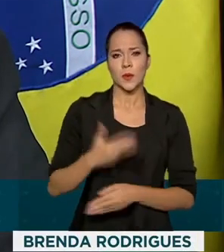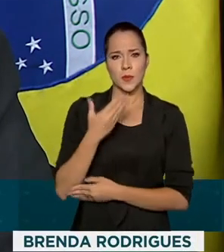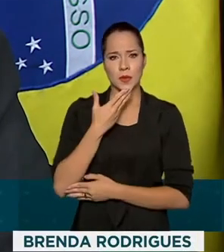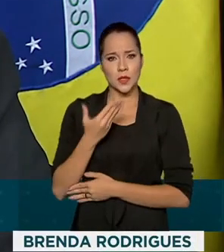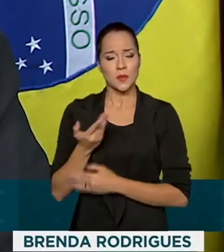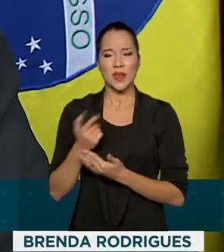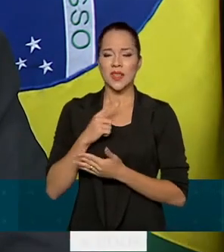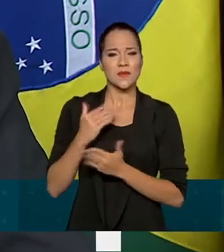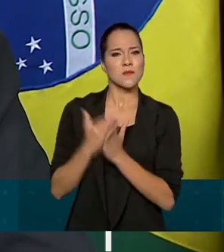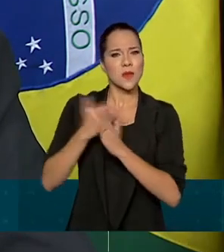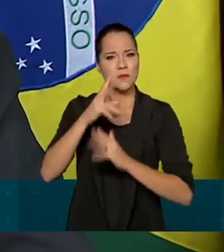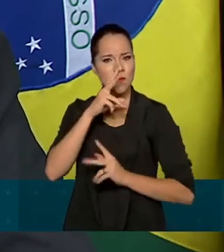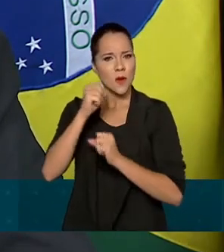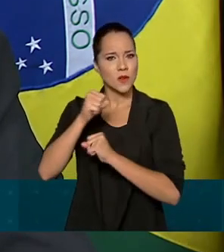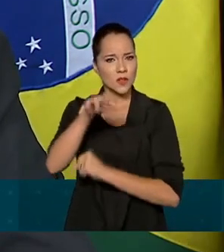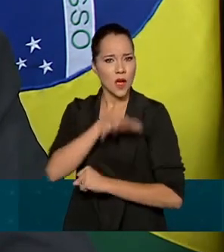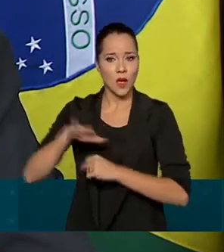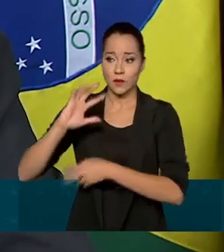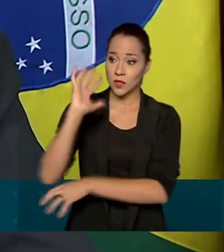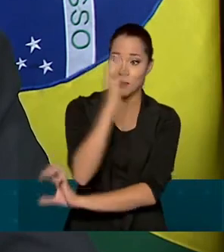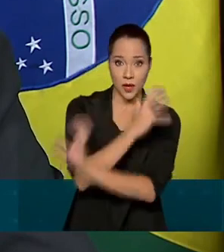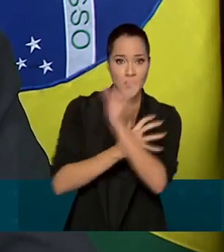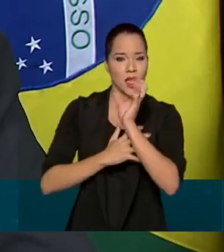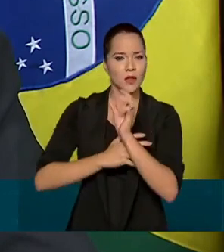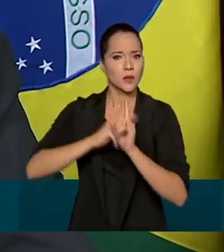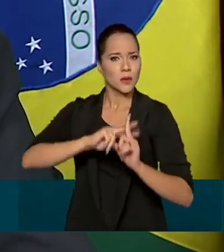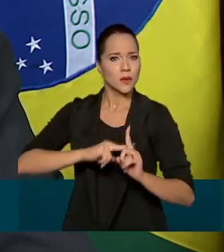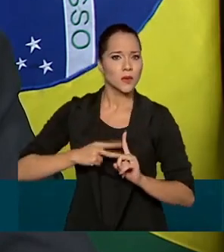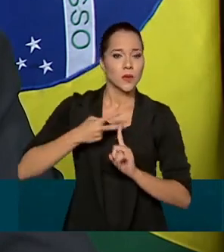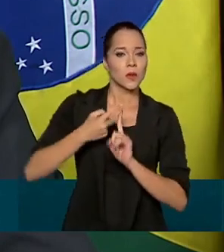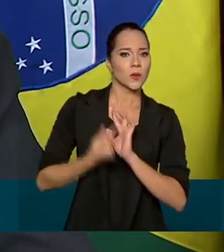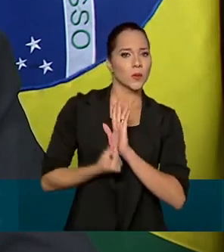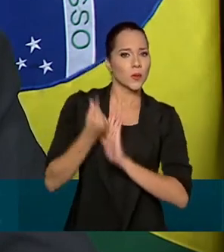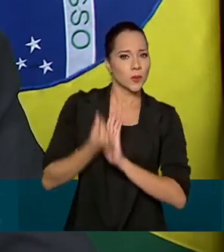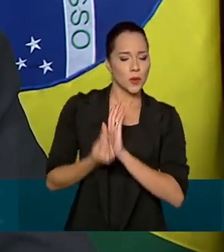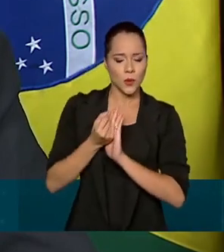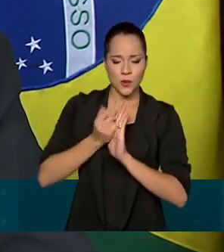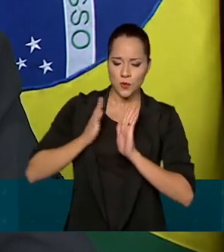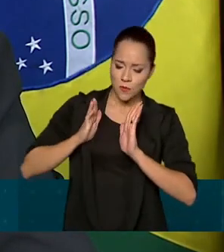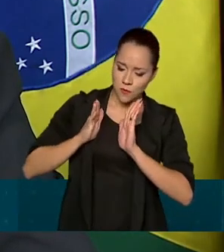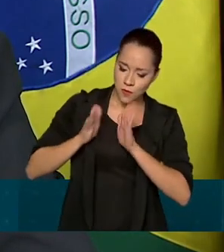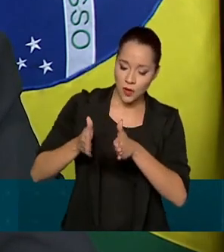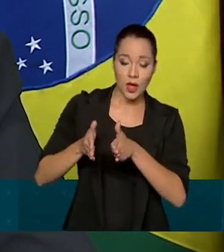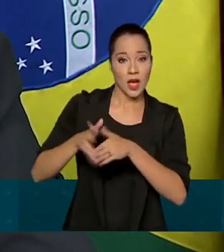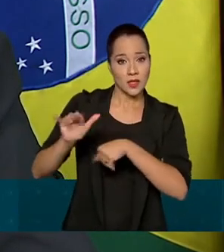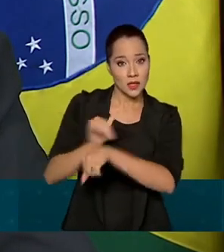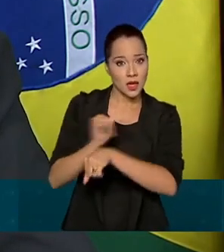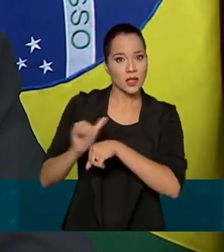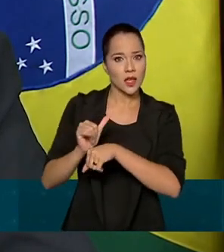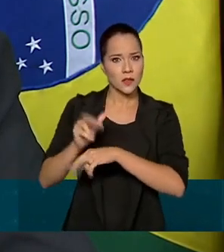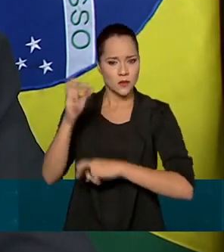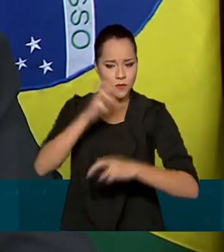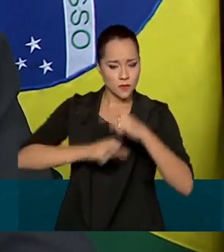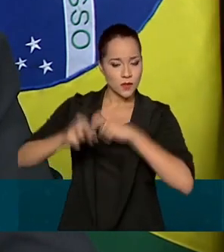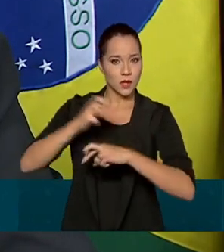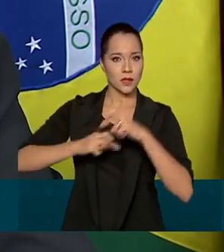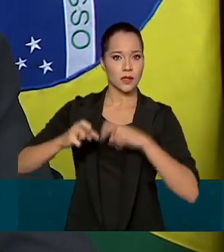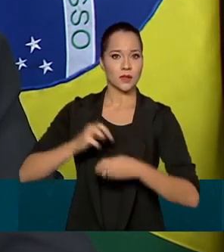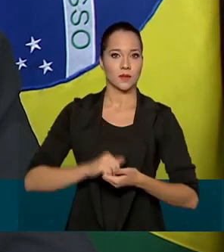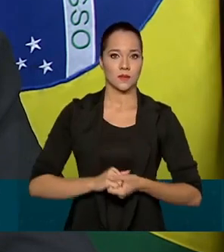fortalecimento dos órgãos ambientais, duplicando os recursos destinados às ações de fiscalização.